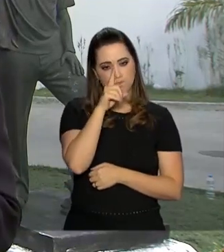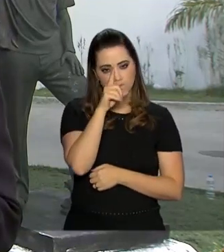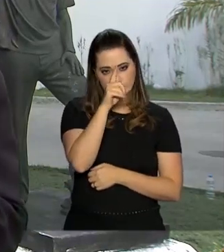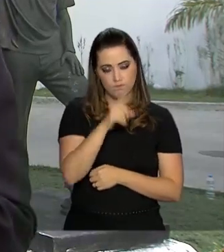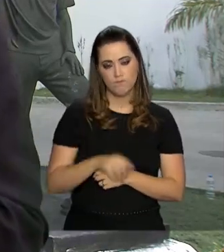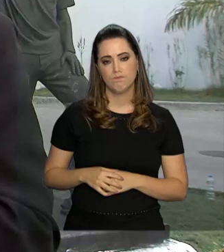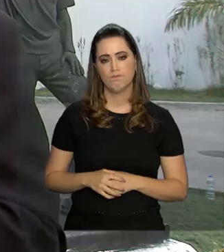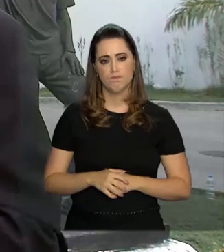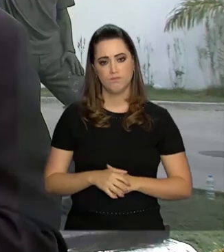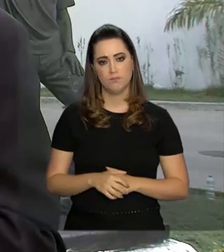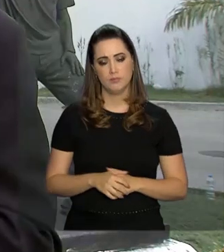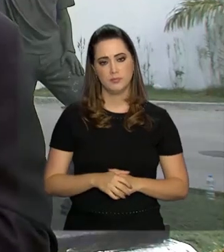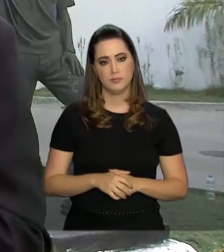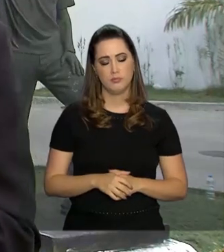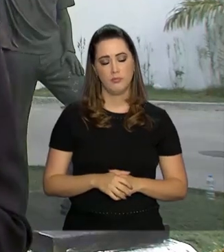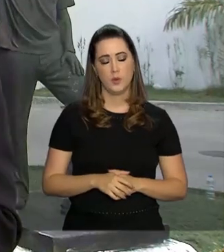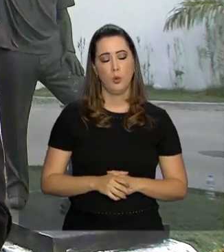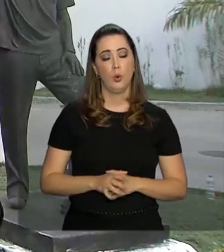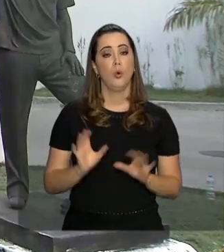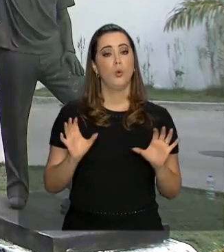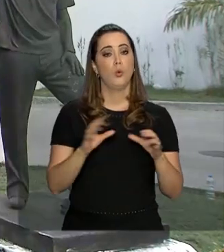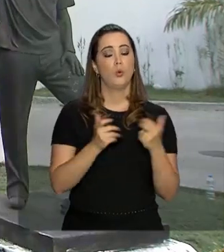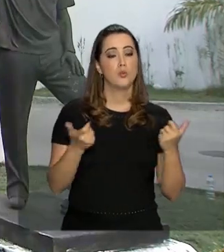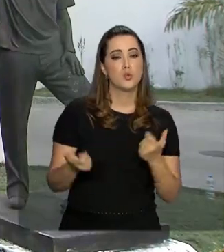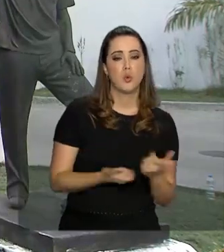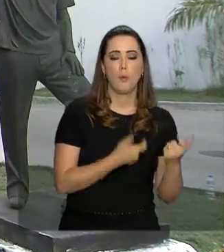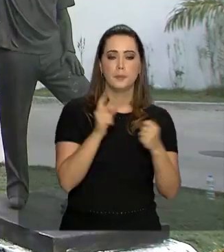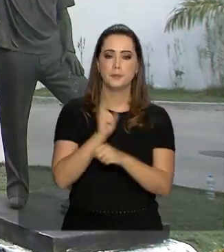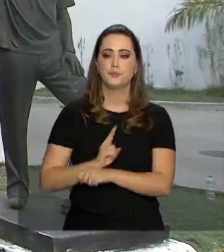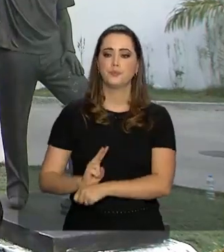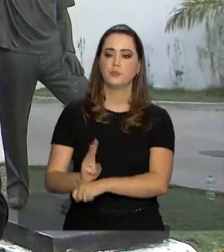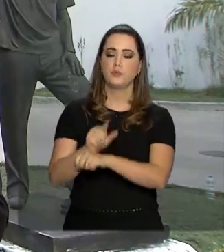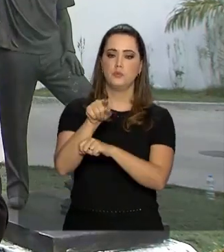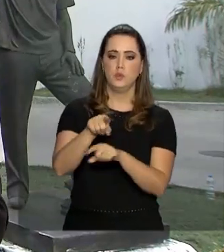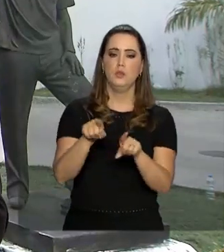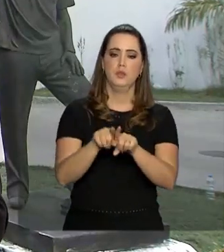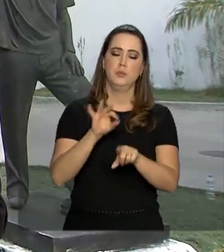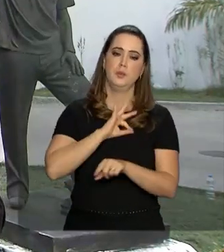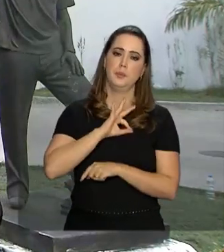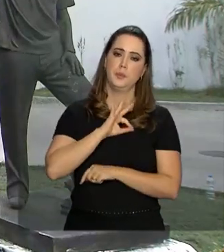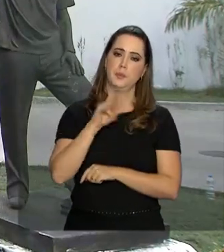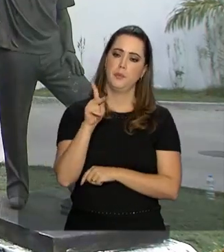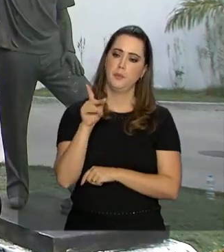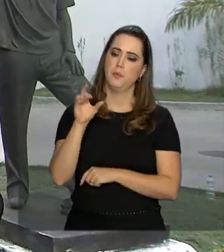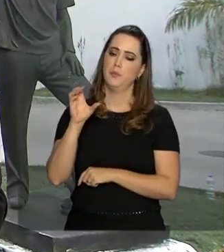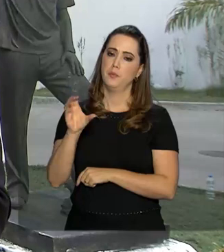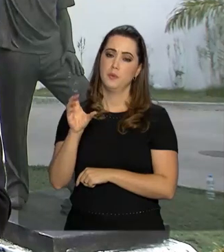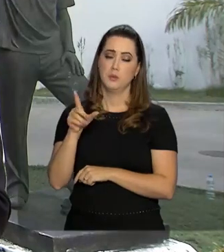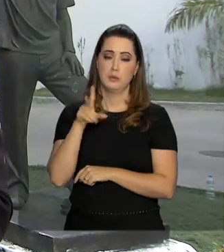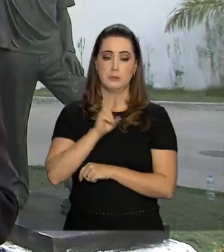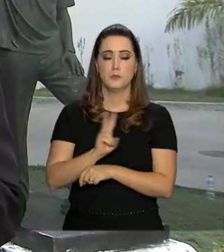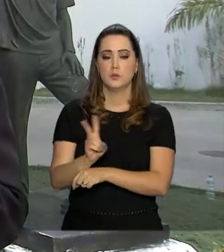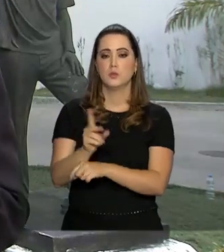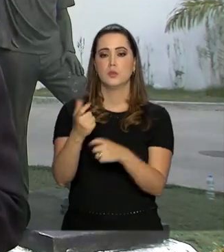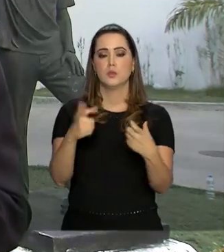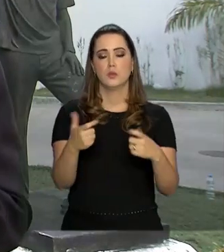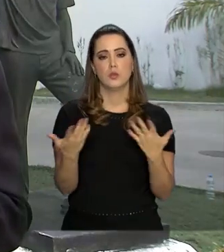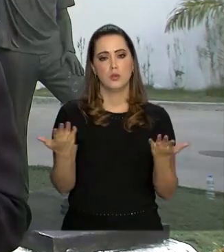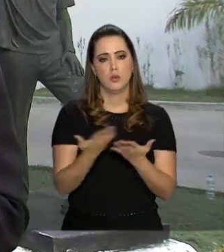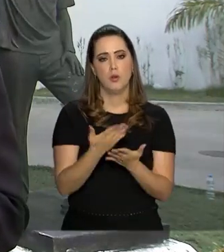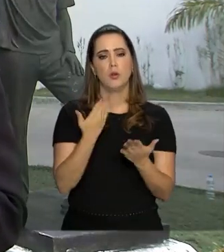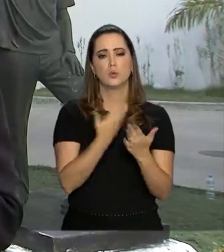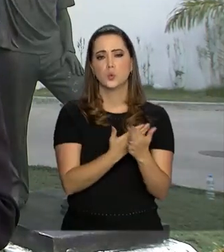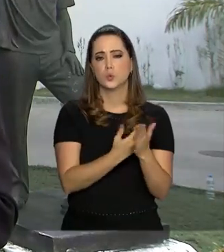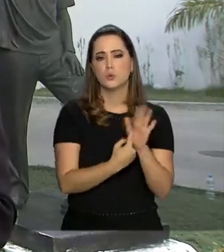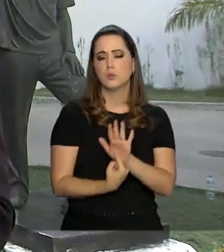O corpo de bombeiros fez toda a vistoria aqui no local, assim como a Polícia Civil, que já periciou o centro de treinamento do Flamengo. Agora, a perícia vai